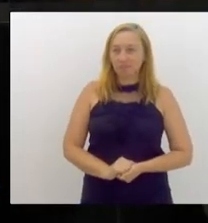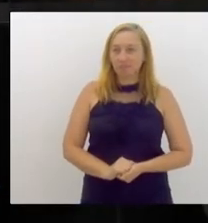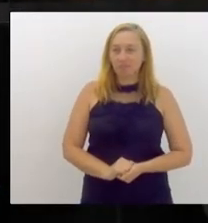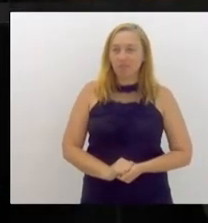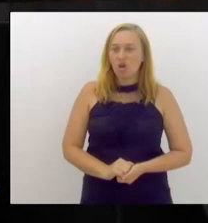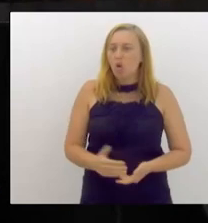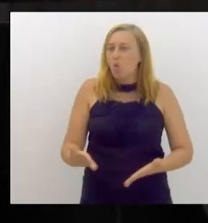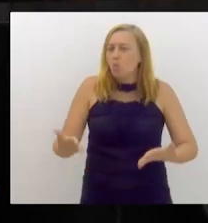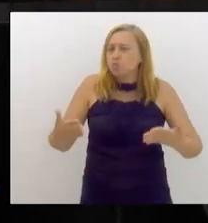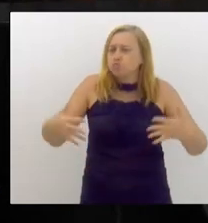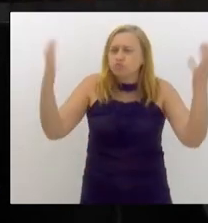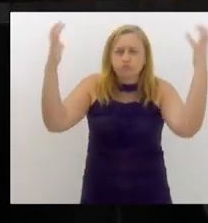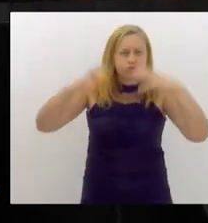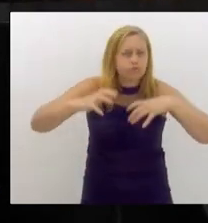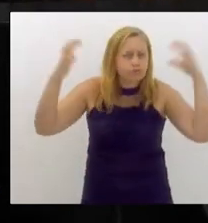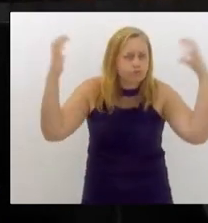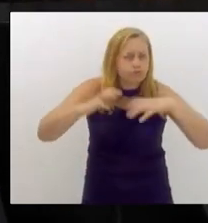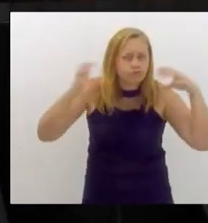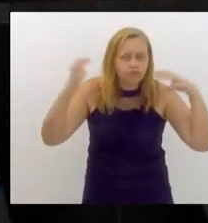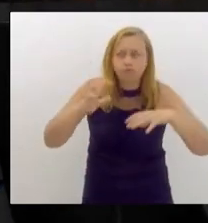uma chuva de verão dessa